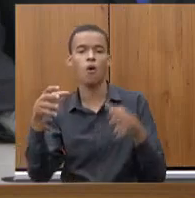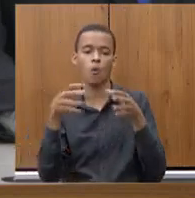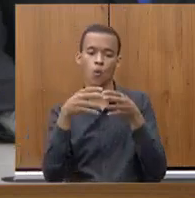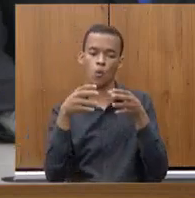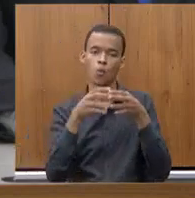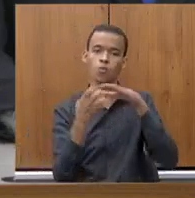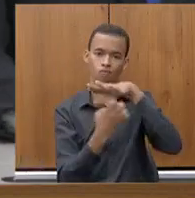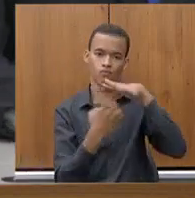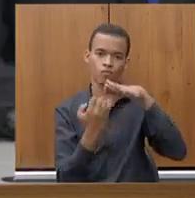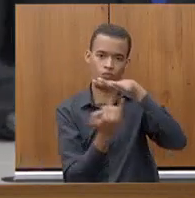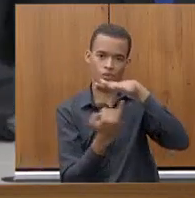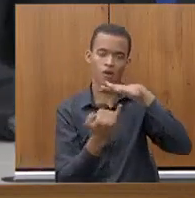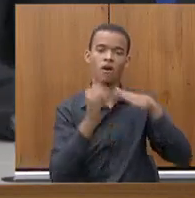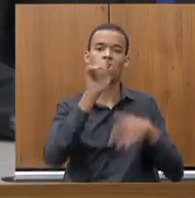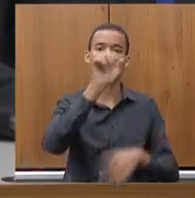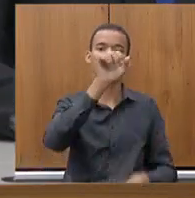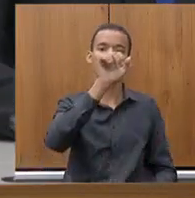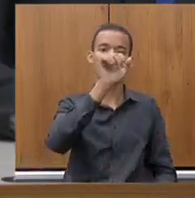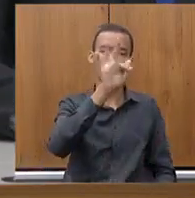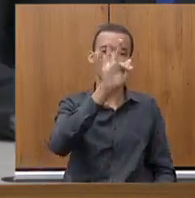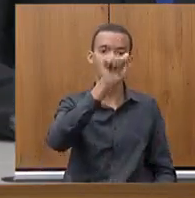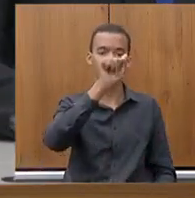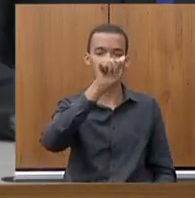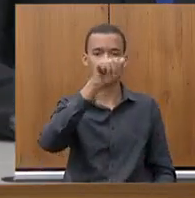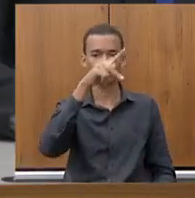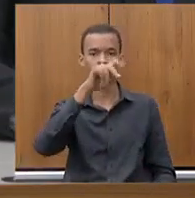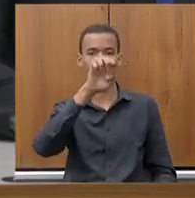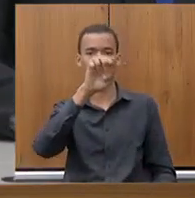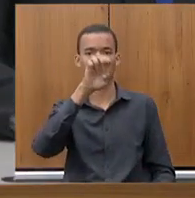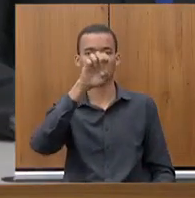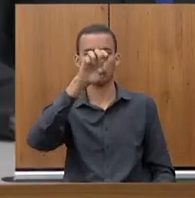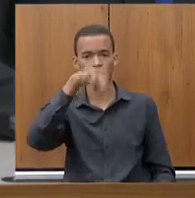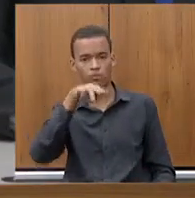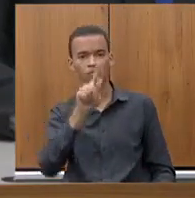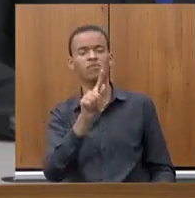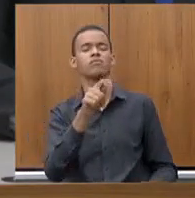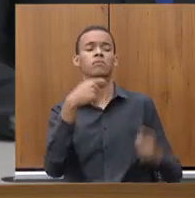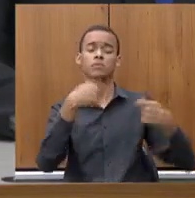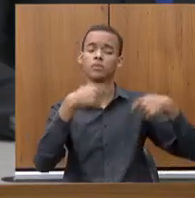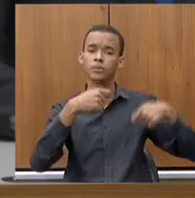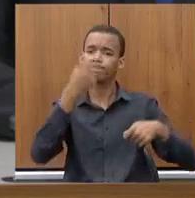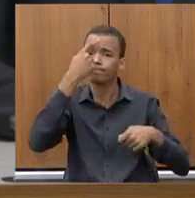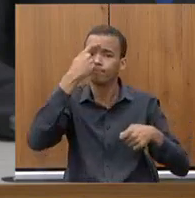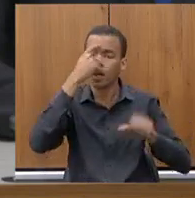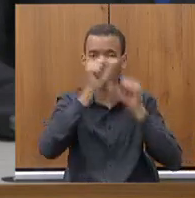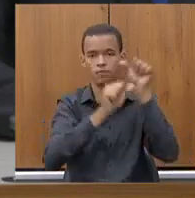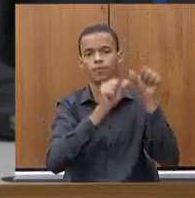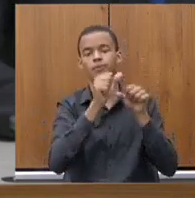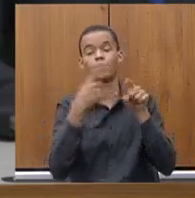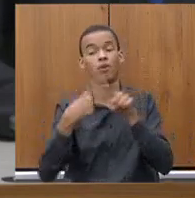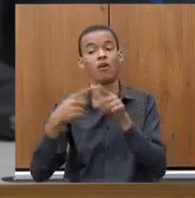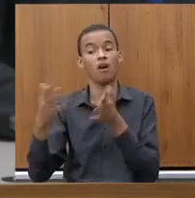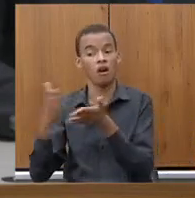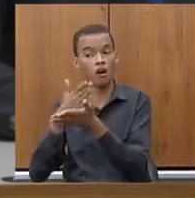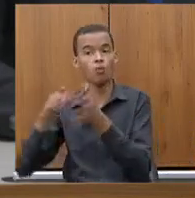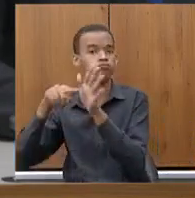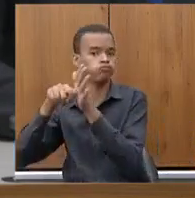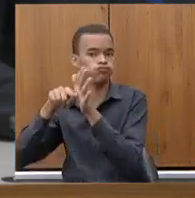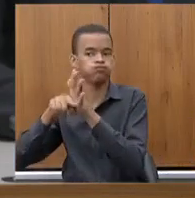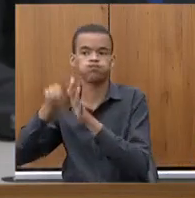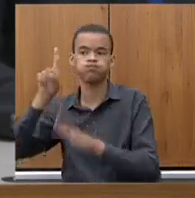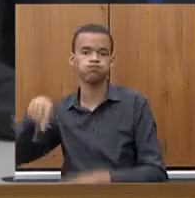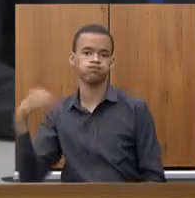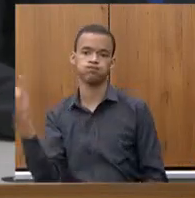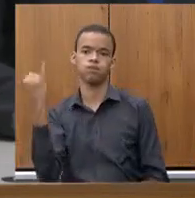entendimento de critérios para analisar esses projetos e viabilizar essas pesquisas que são fundamentais, porque é só analisar